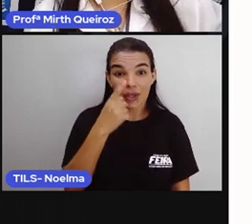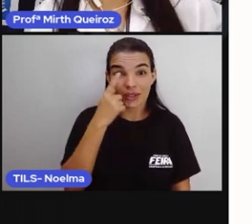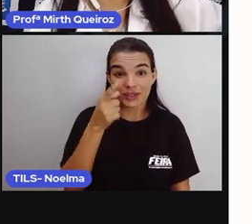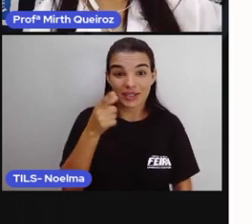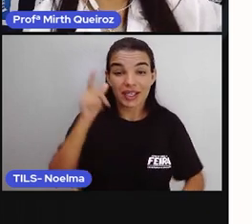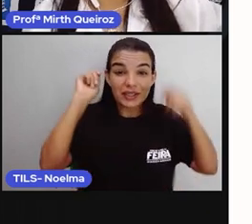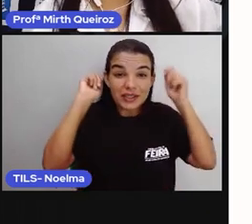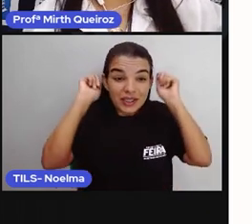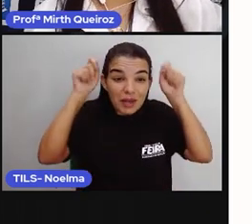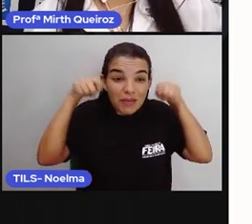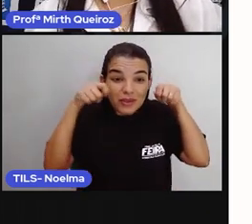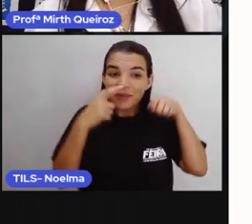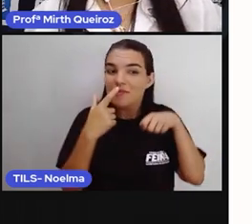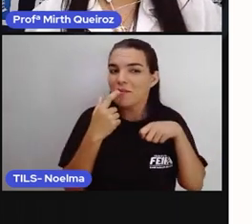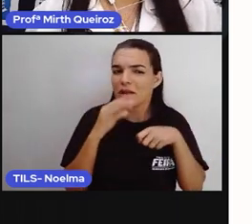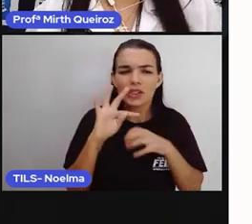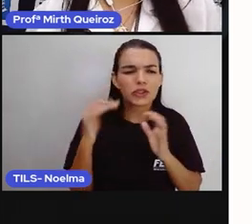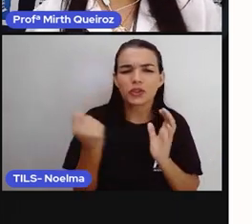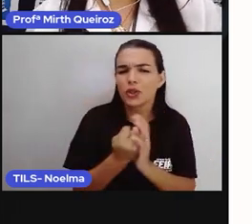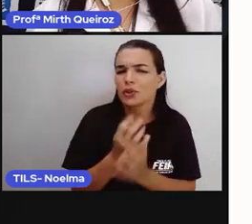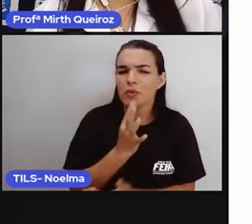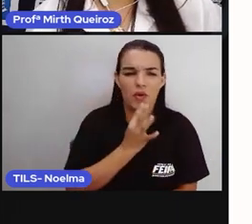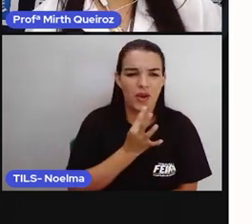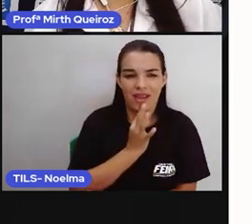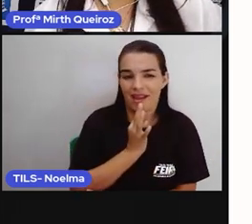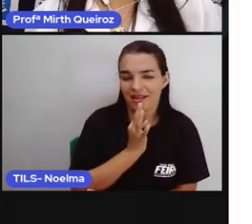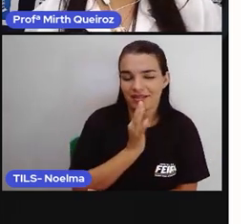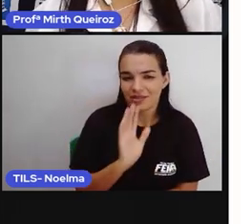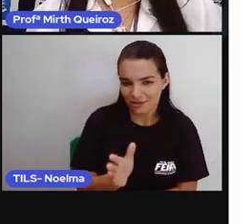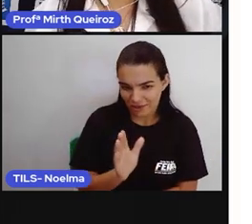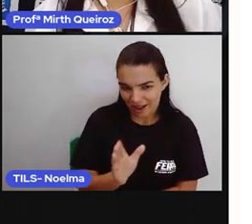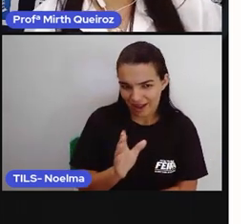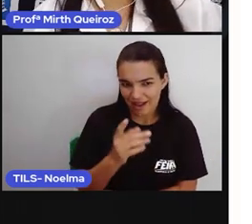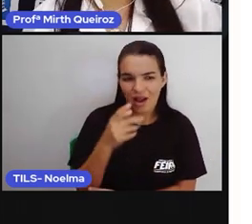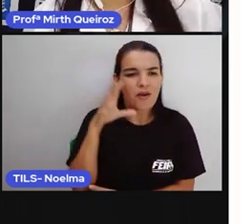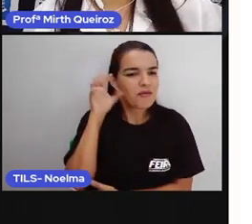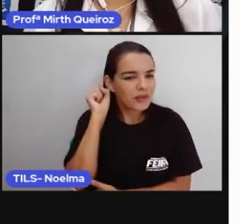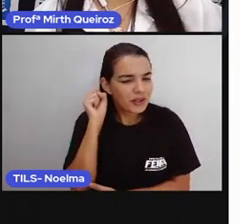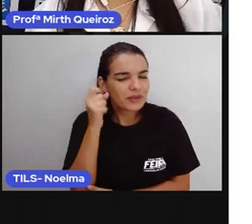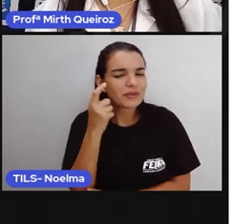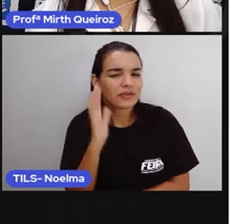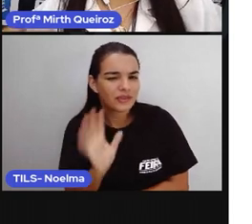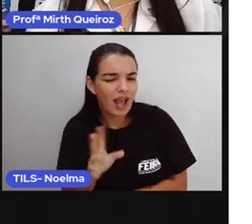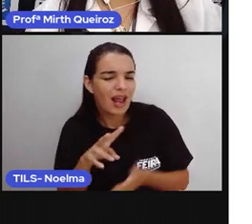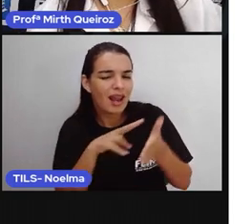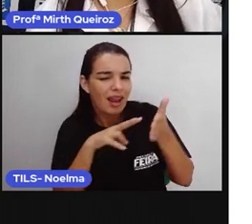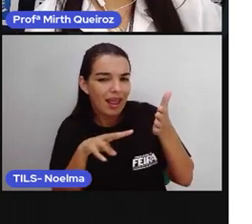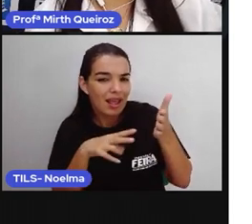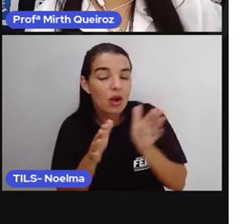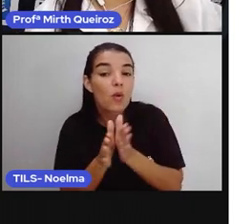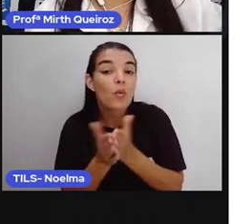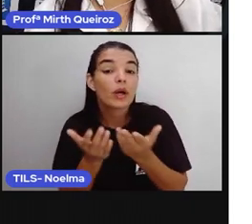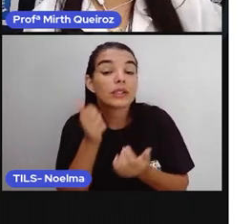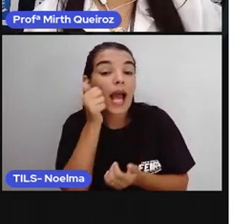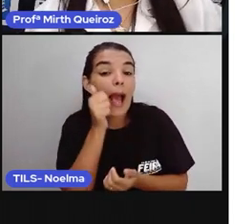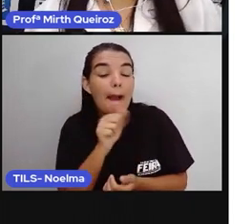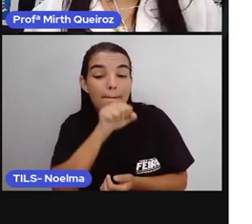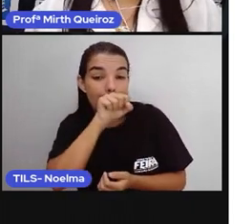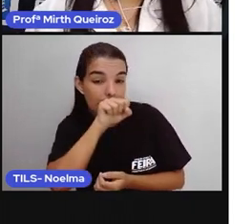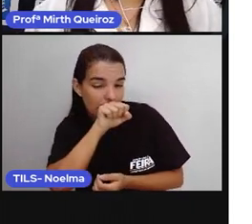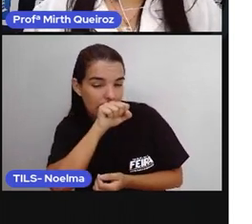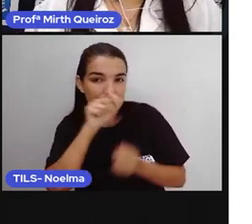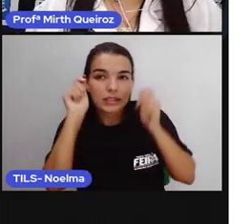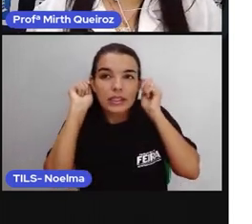chapeuzinho vermelho, todo mundo sabe, né? Todo mundo acredita que já leu ou já ouviu. E é quando a mãe da chapeuzinho vermelho